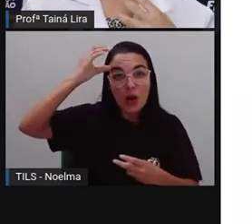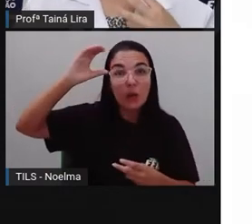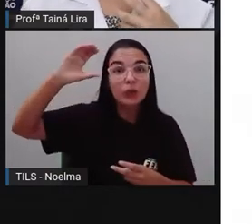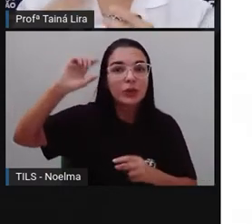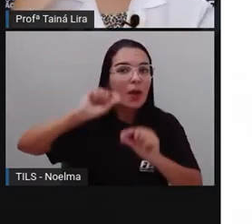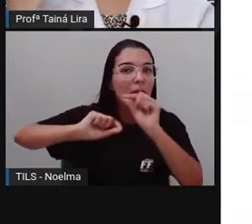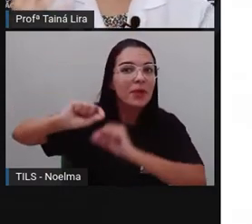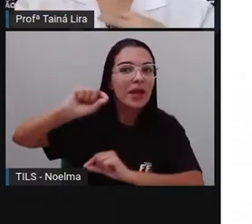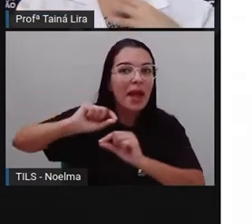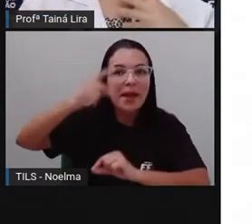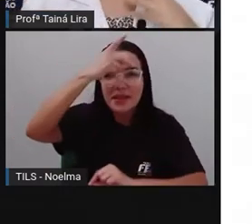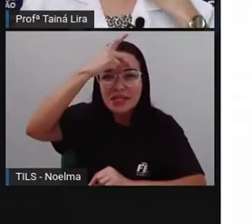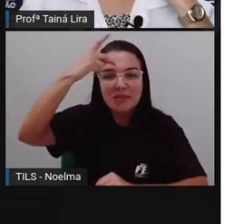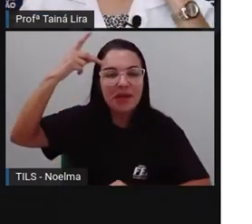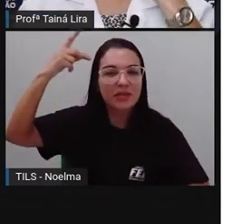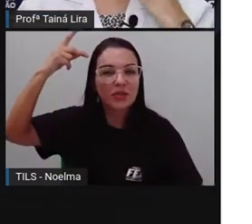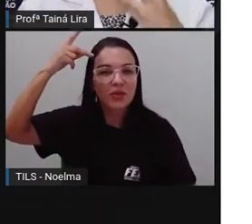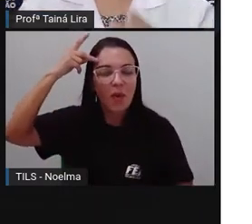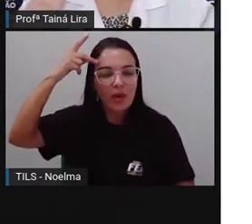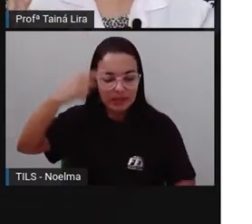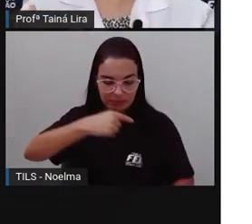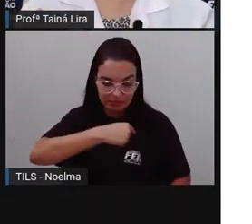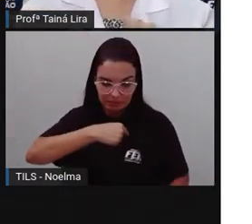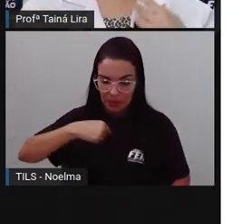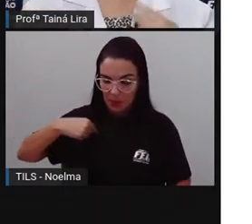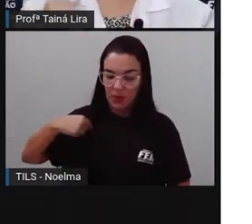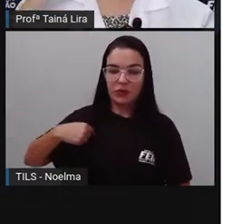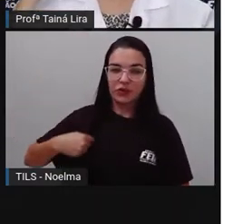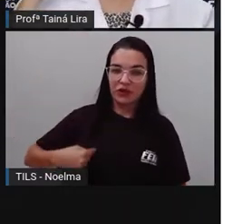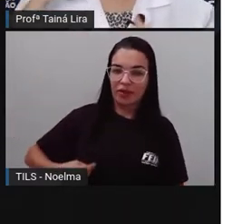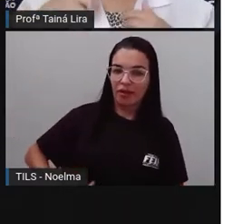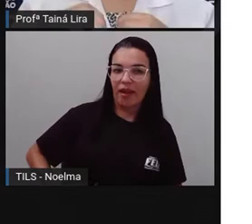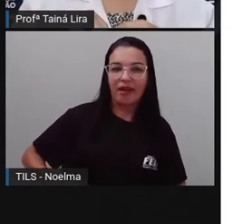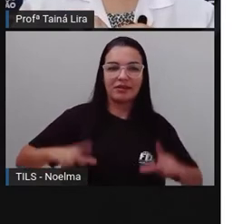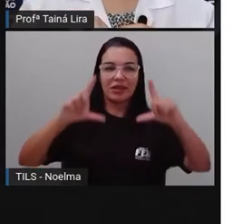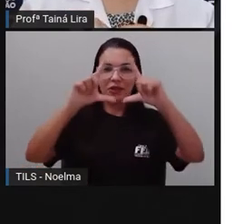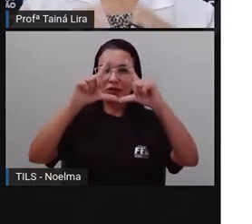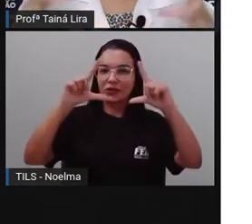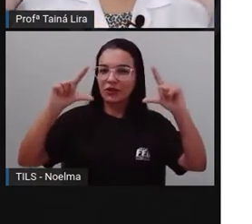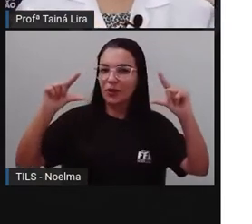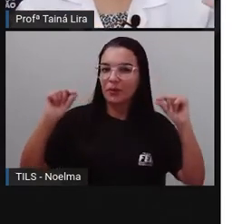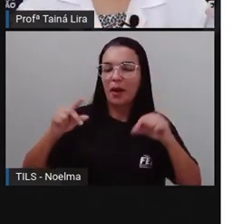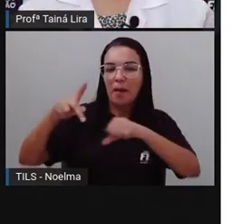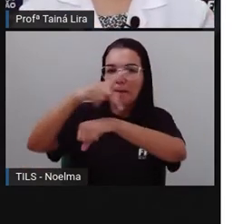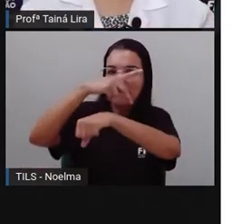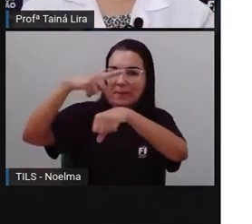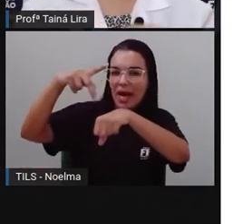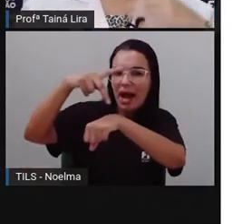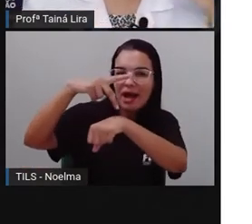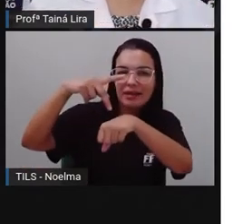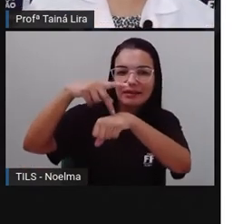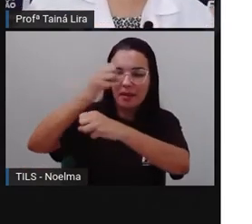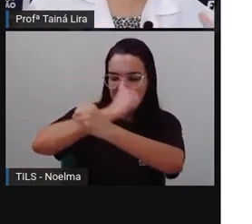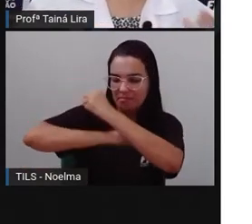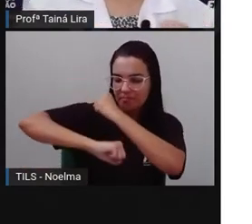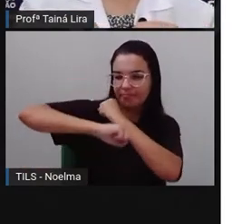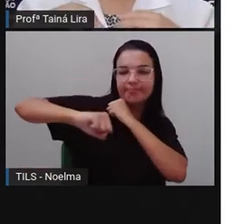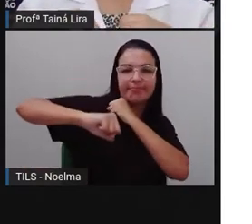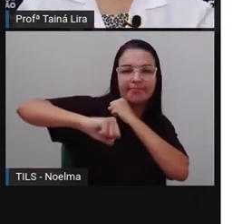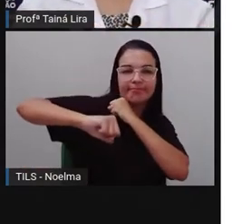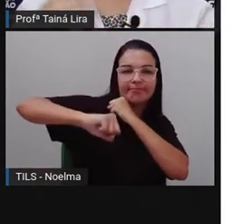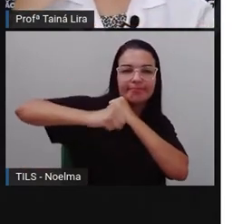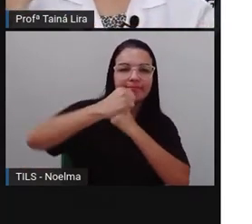dos povos orientais, dos japoneses, né? Na questão ali das artes marciais, o karatê,